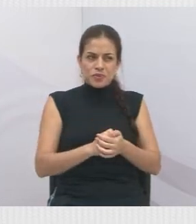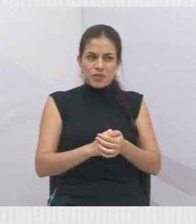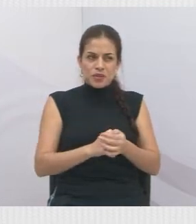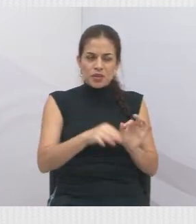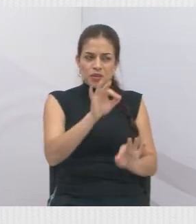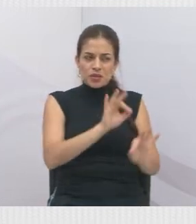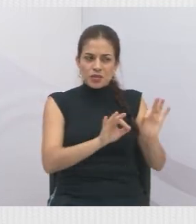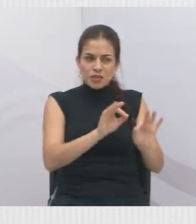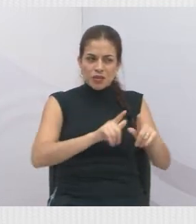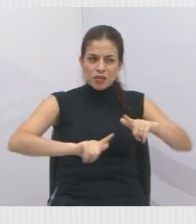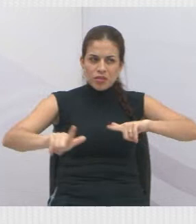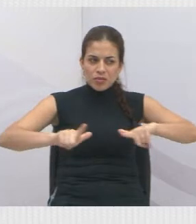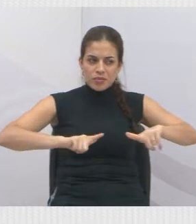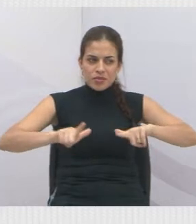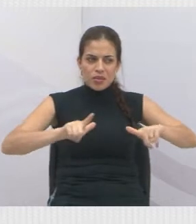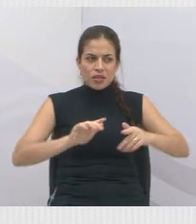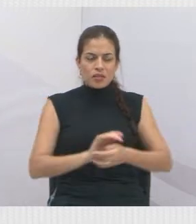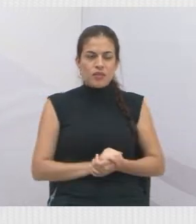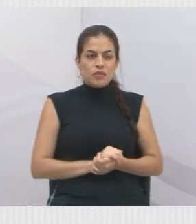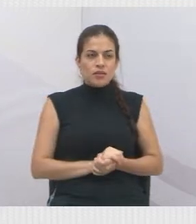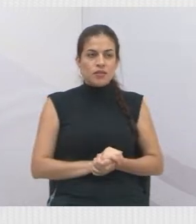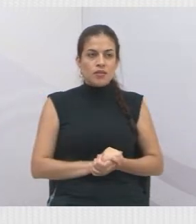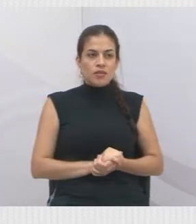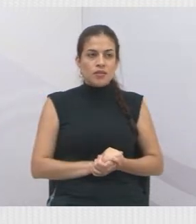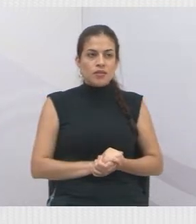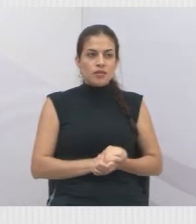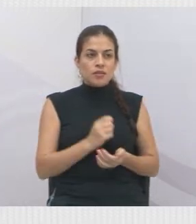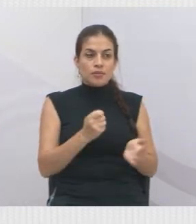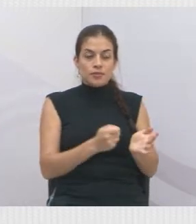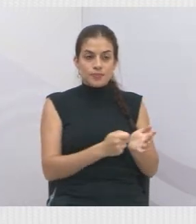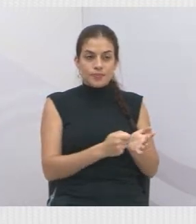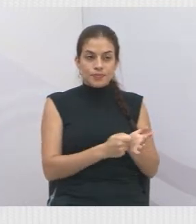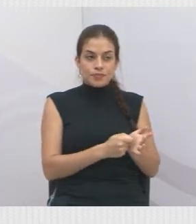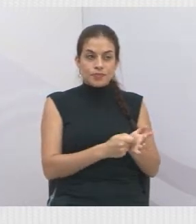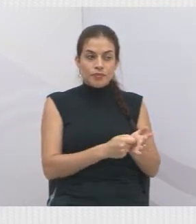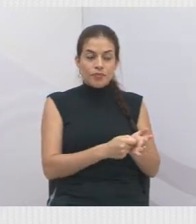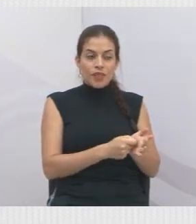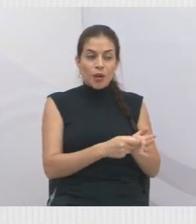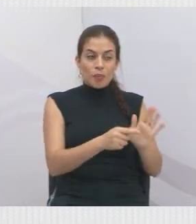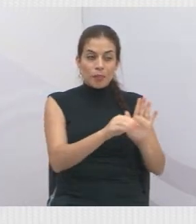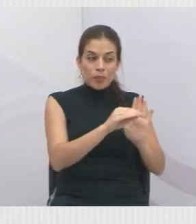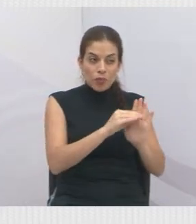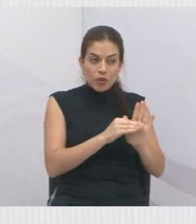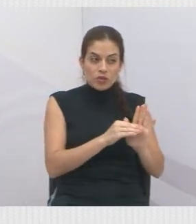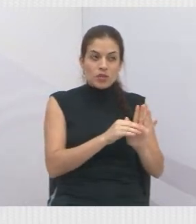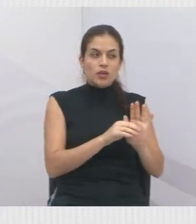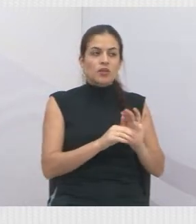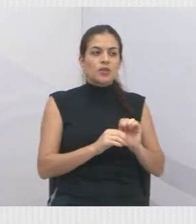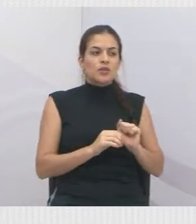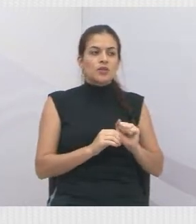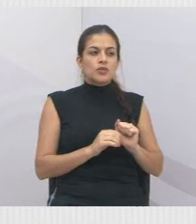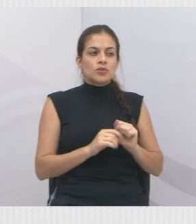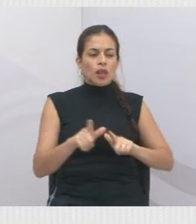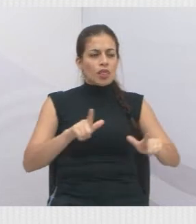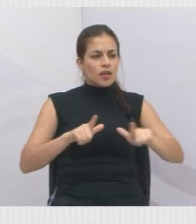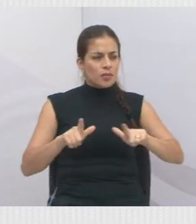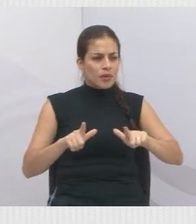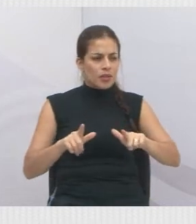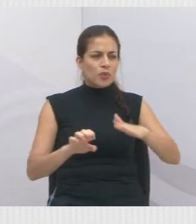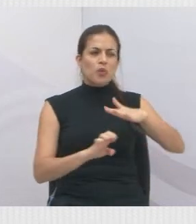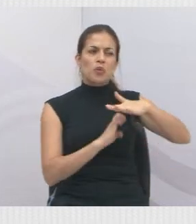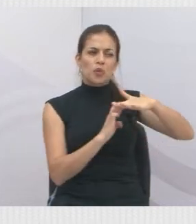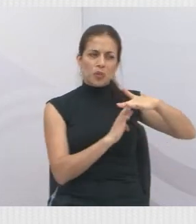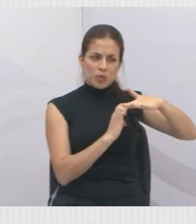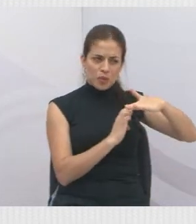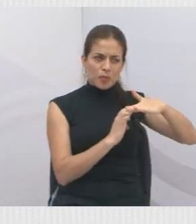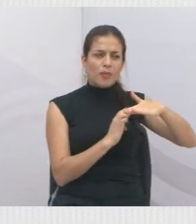trabalhista, a previsão de homologação de acordo entre trabalhador e empregado, esse acordo extrajudicial. Hoje há